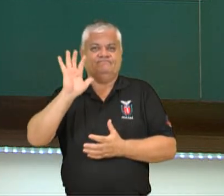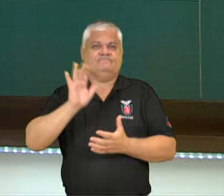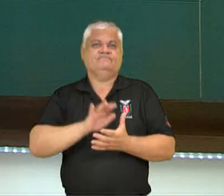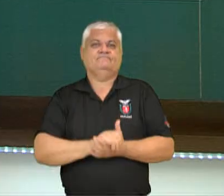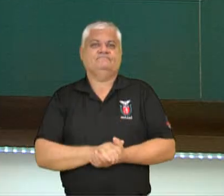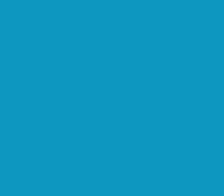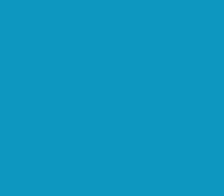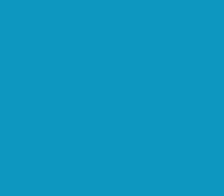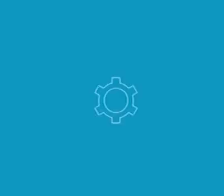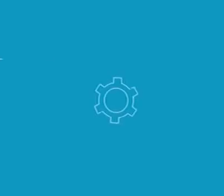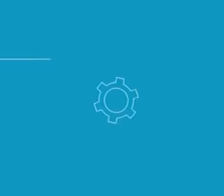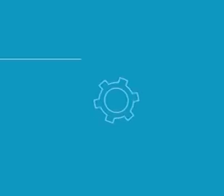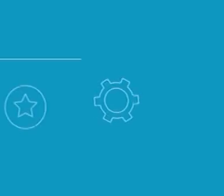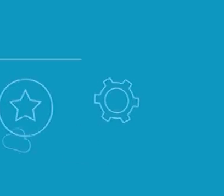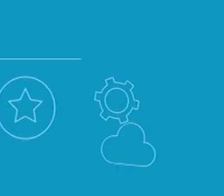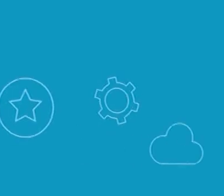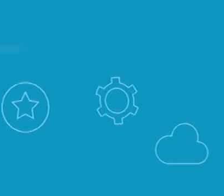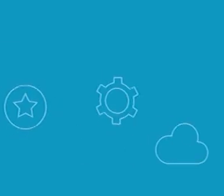abraço.